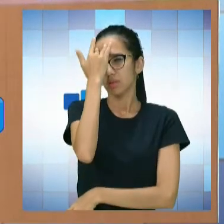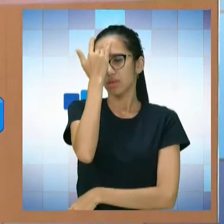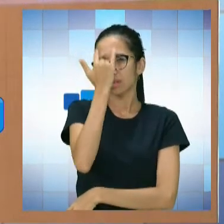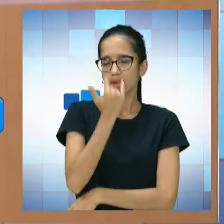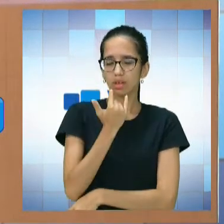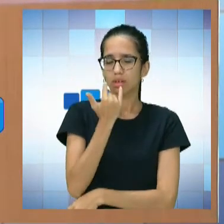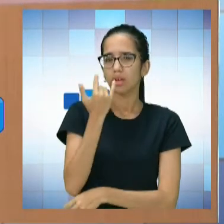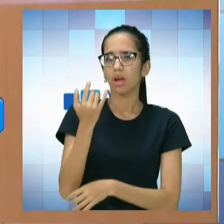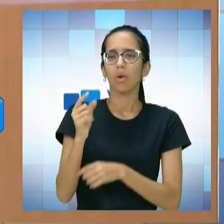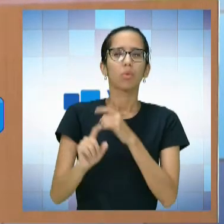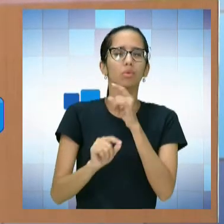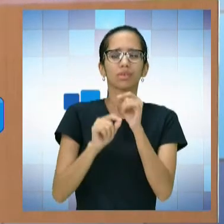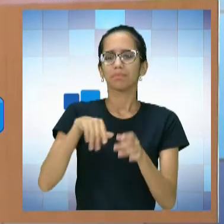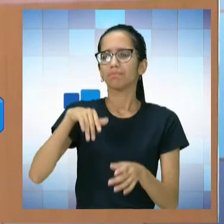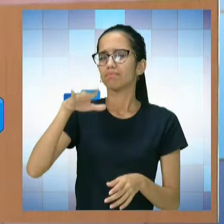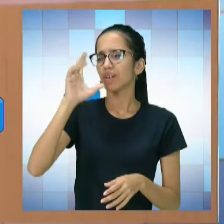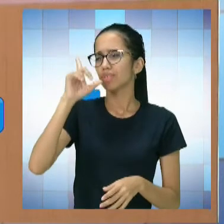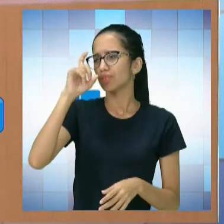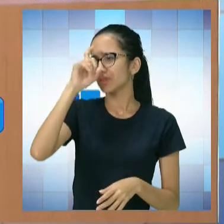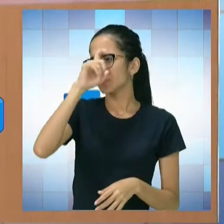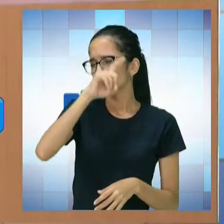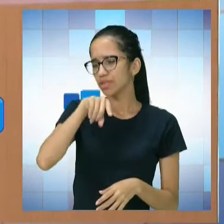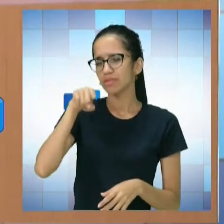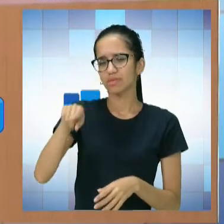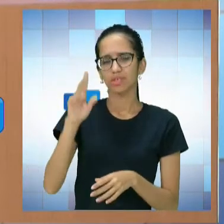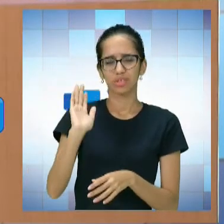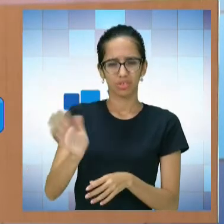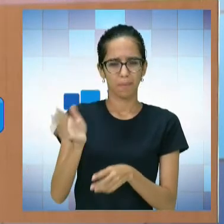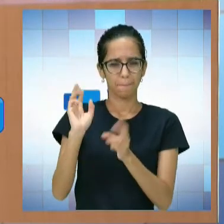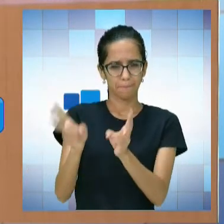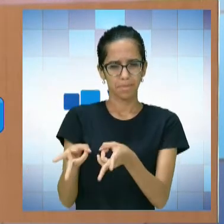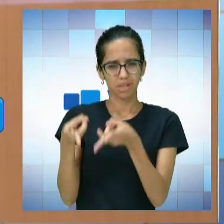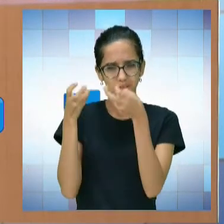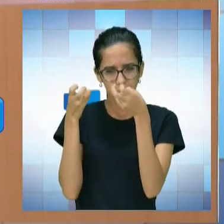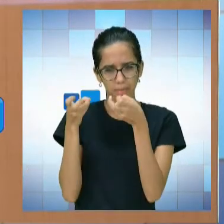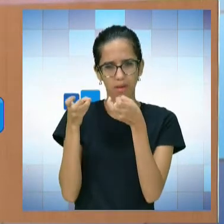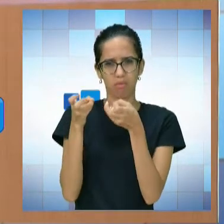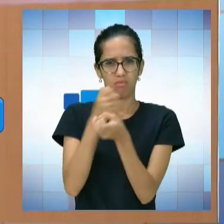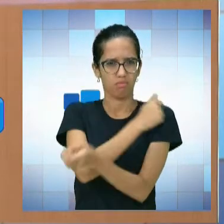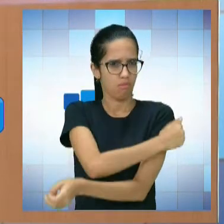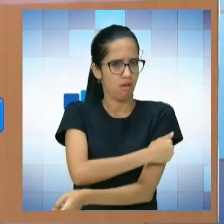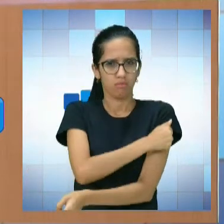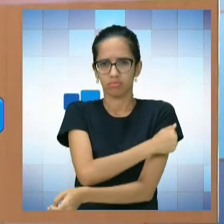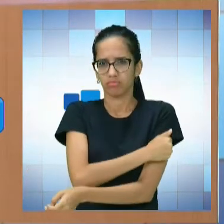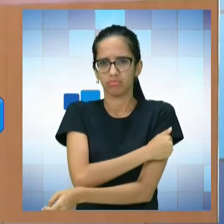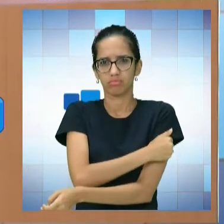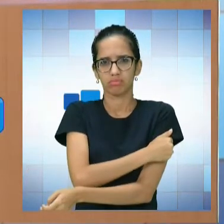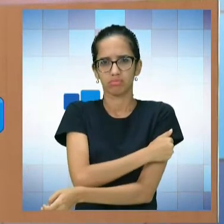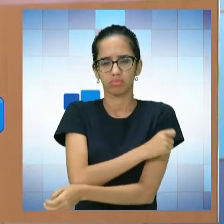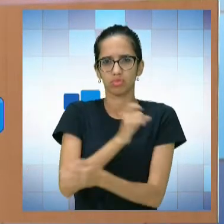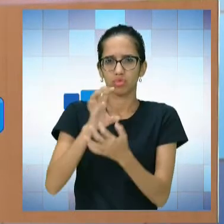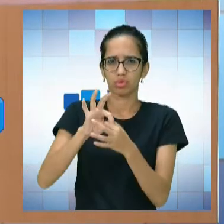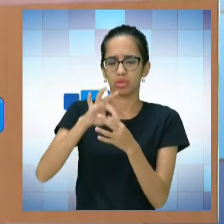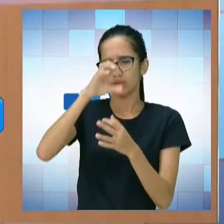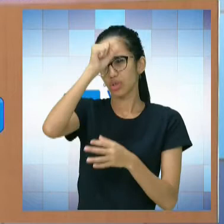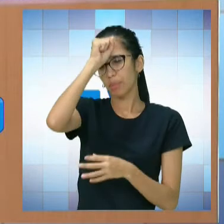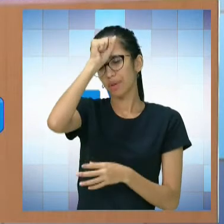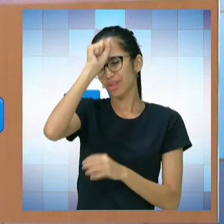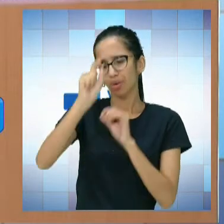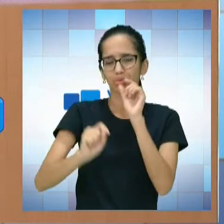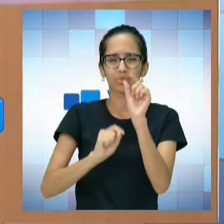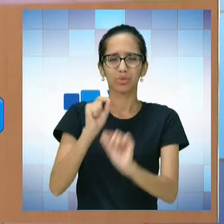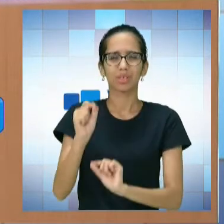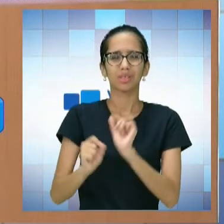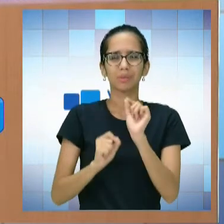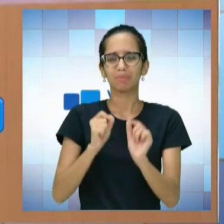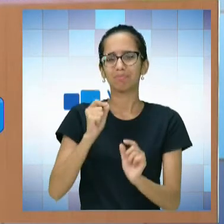qual a maior dificuldade que o senhor conseguiu detectar de um aluno nesse processo de aprendizagem? O que eles têm